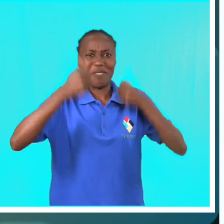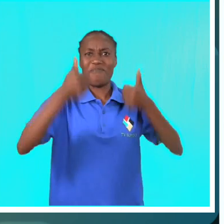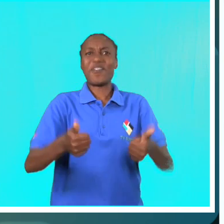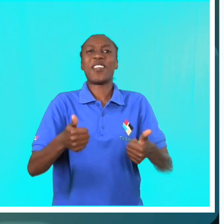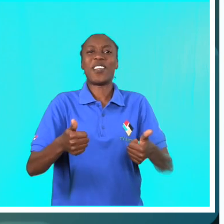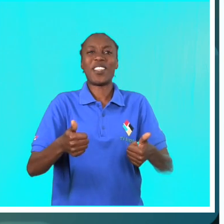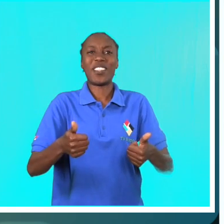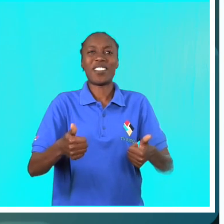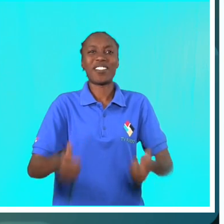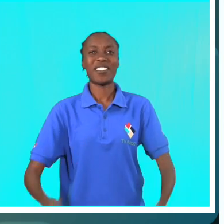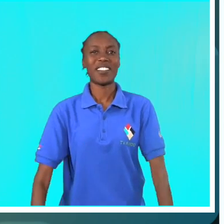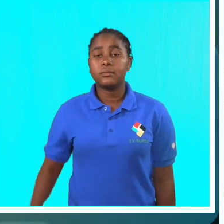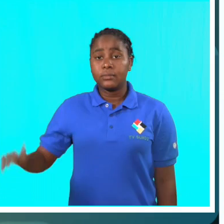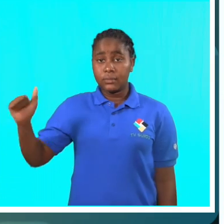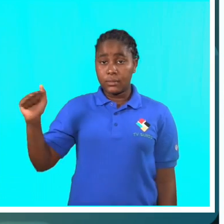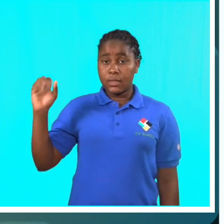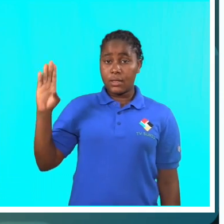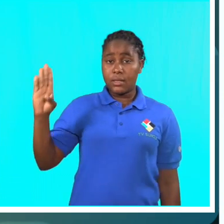funcionando bem.